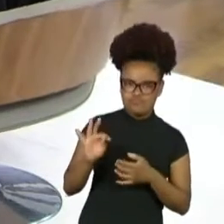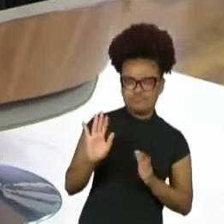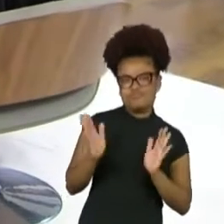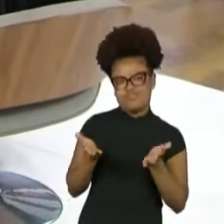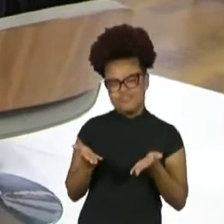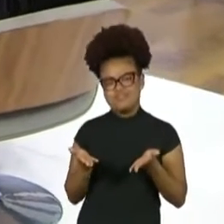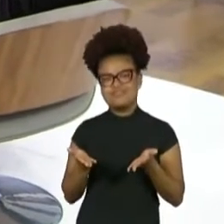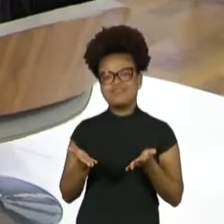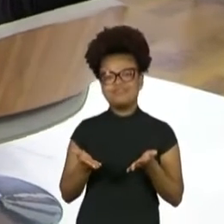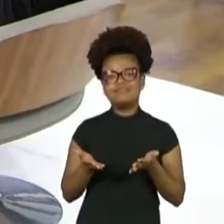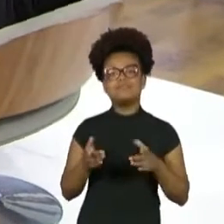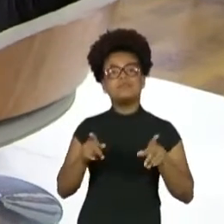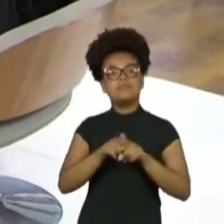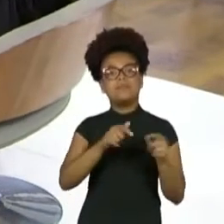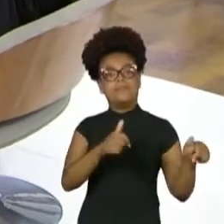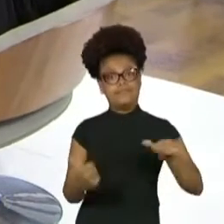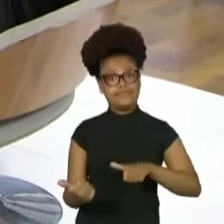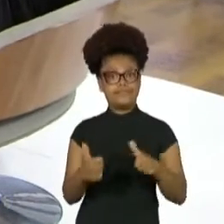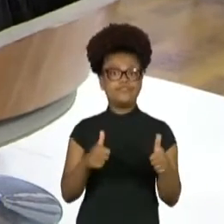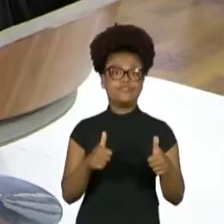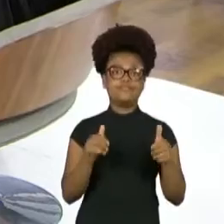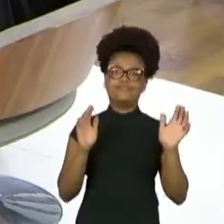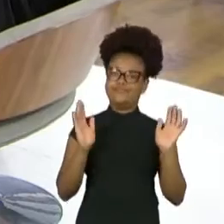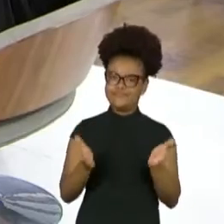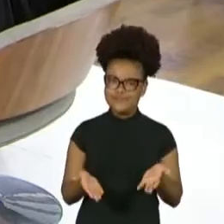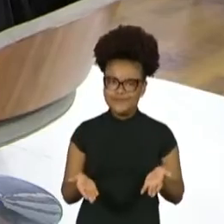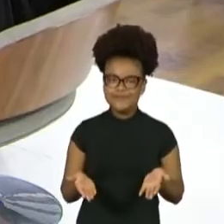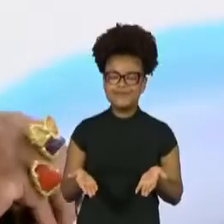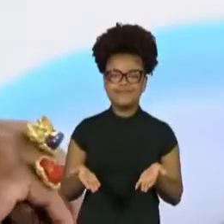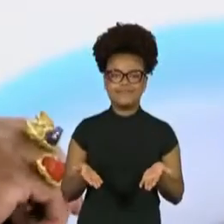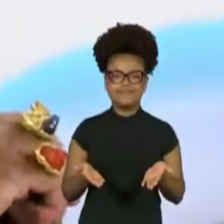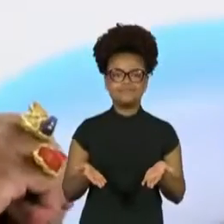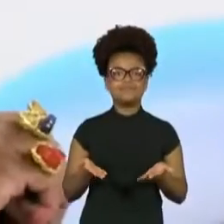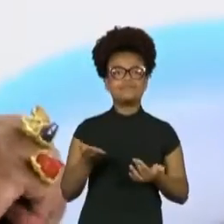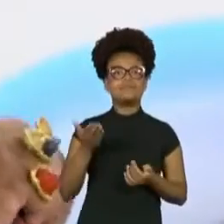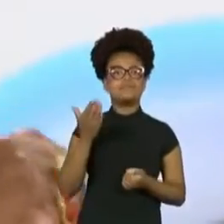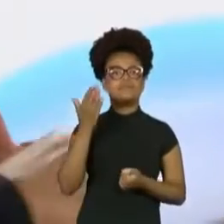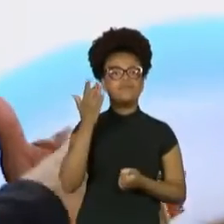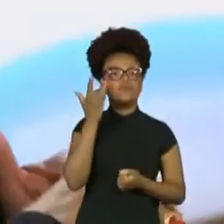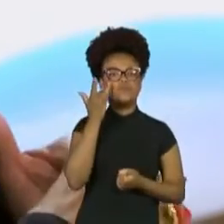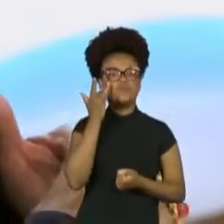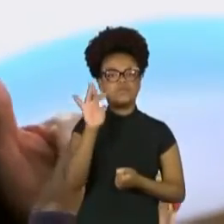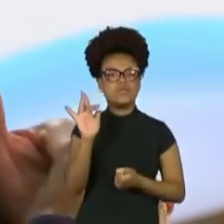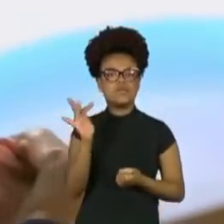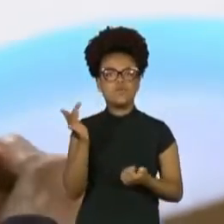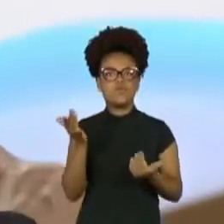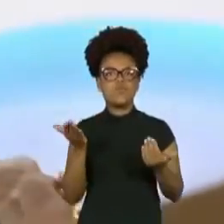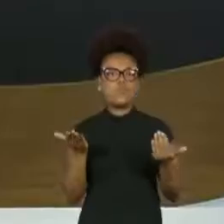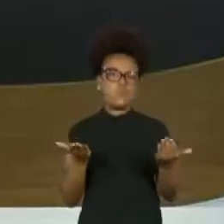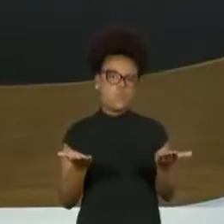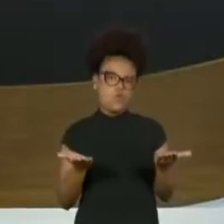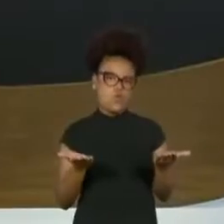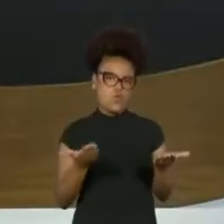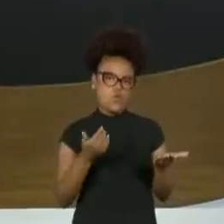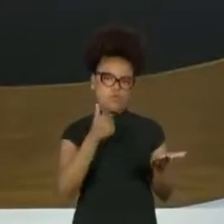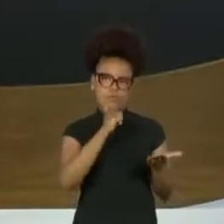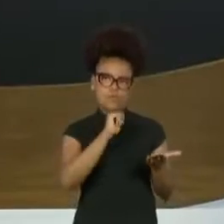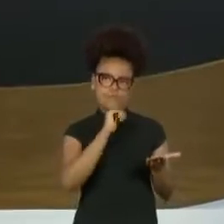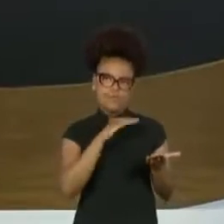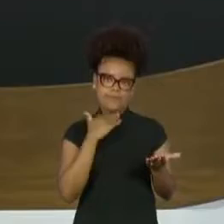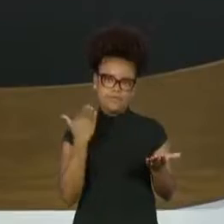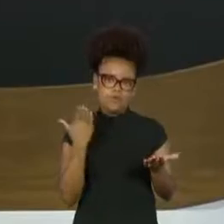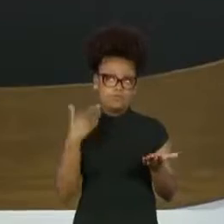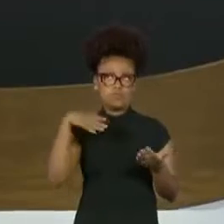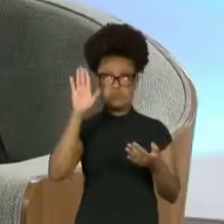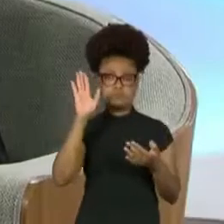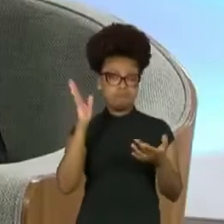Minha mãe era. Minha mãe era. Interessante. Nem sei se você sabe que ela partiu. Sei. É. O que você guardou de cada uma